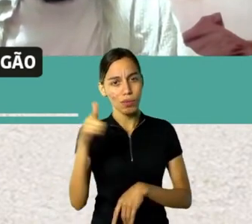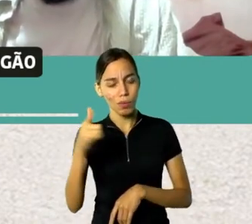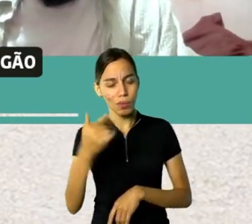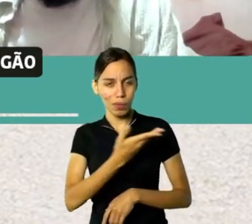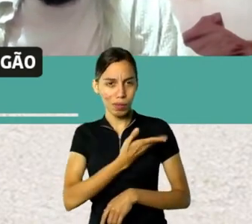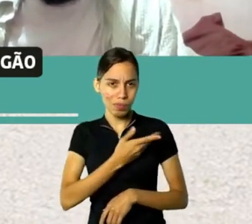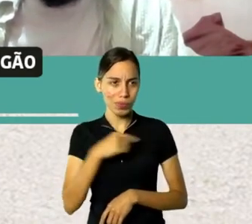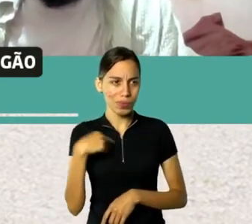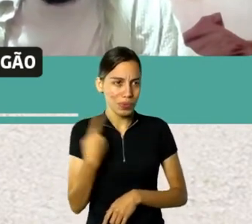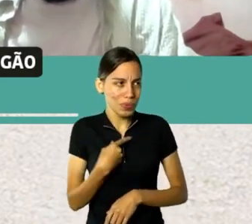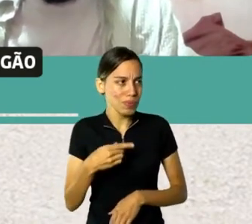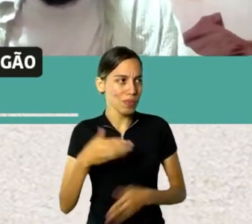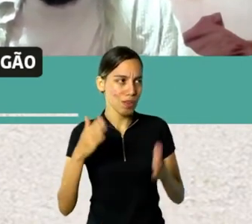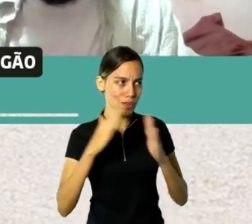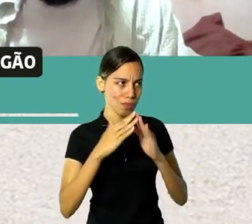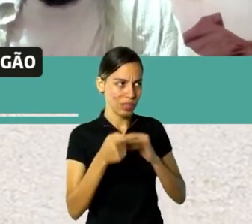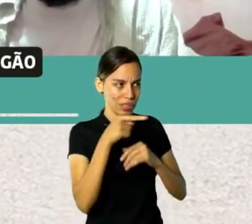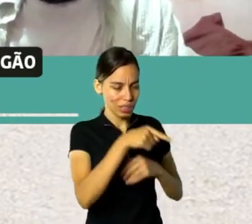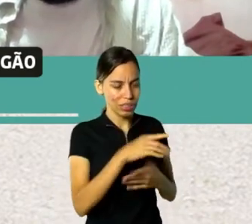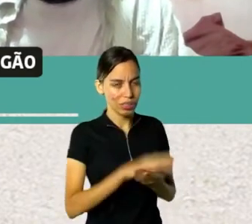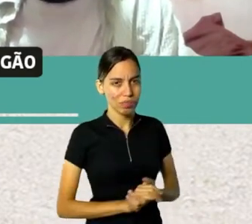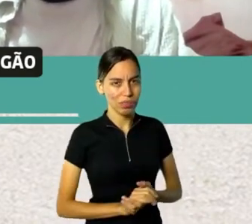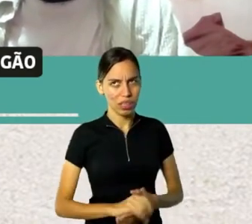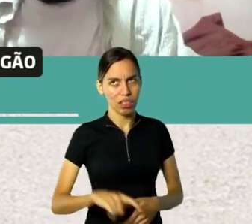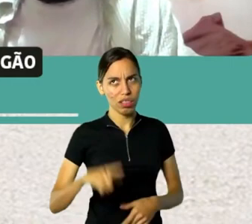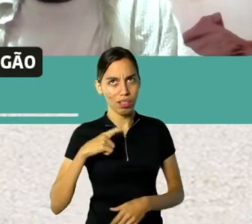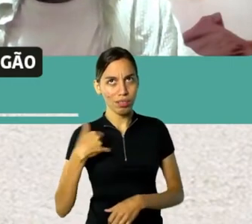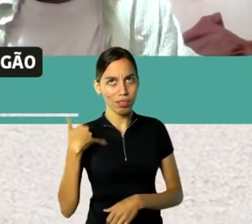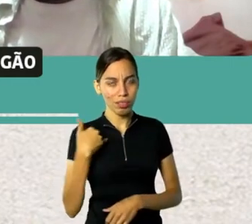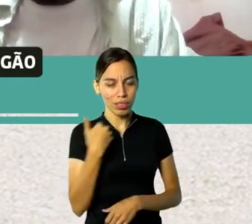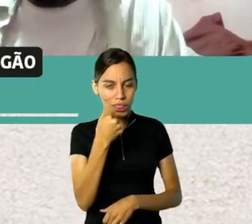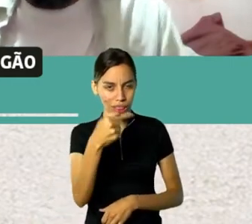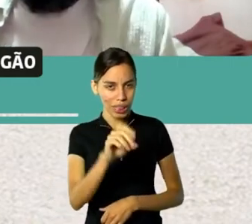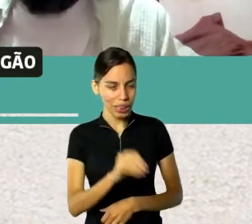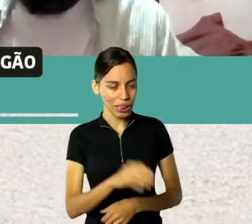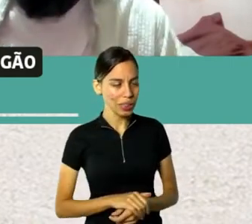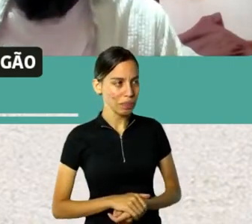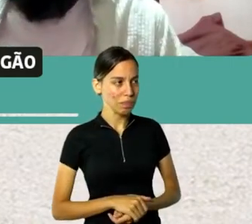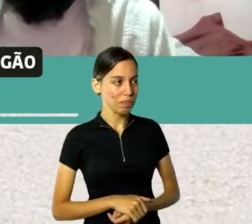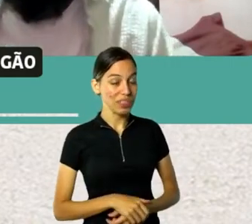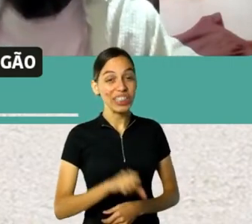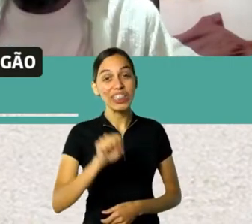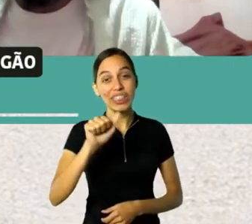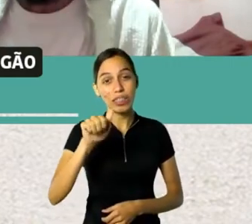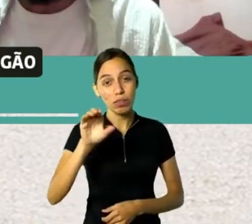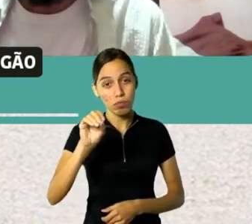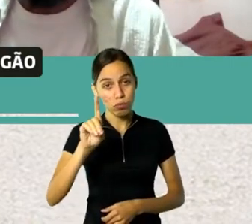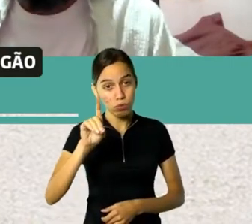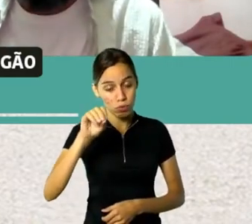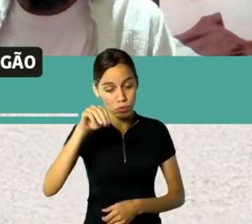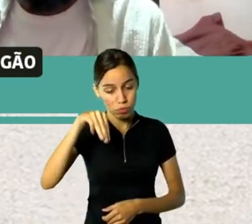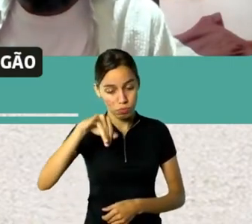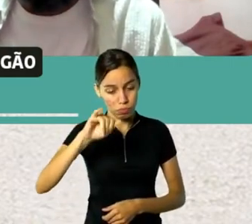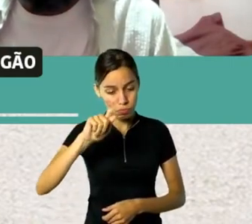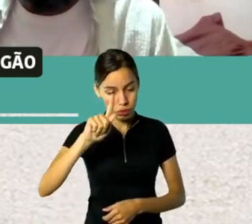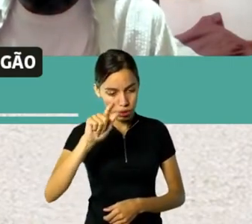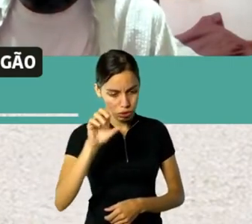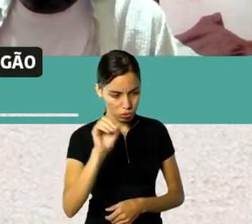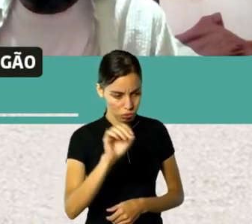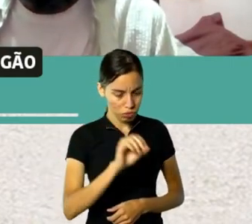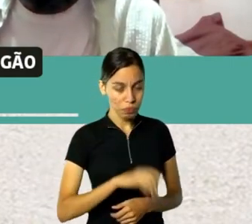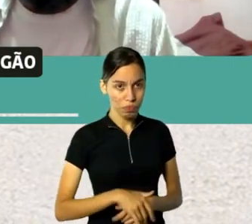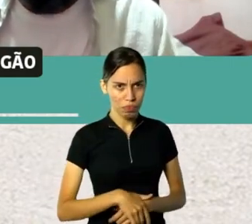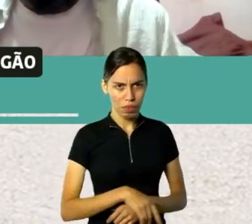e espessa. João usa um boné camuflado e vestiu uma camisa verde sobre uma blusa branca. São Domingos do Prata é uma cidade que fica